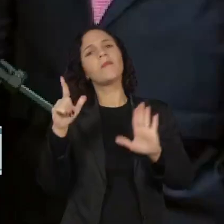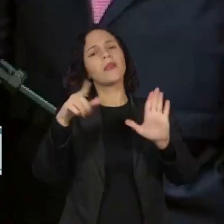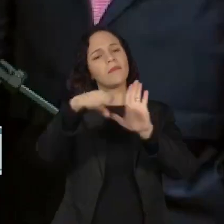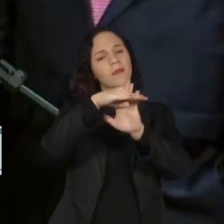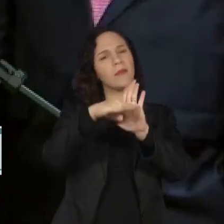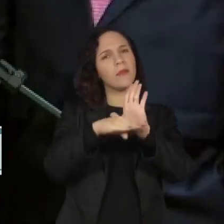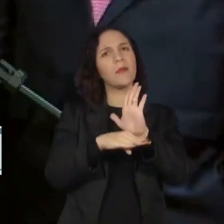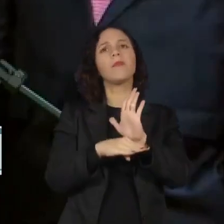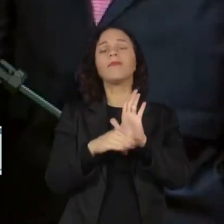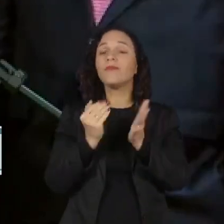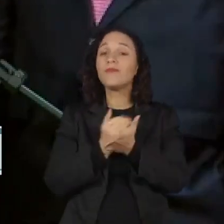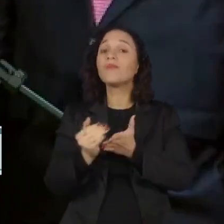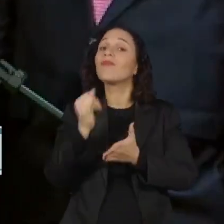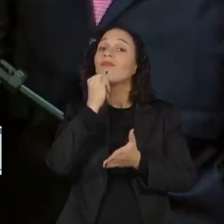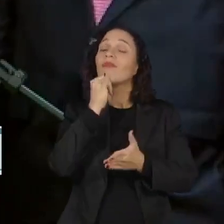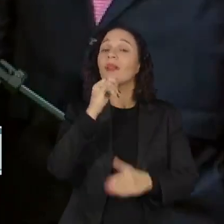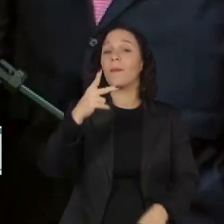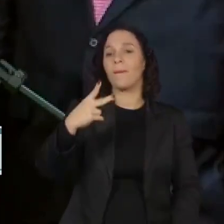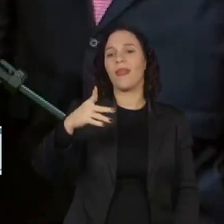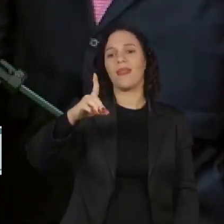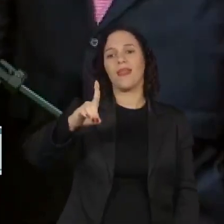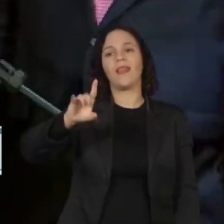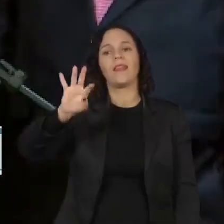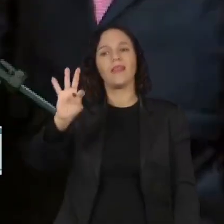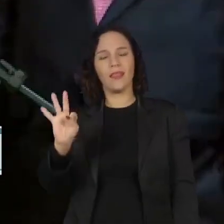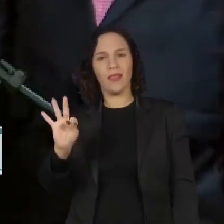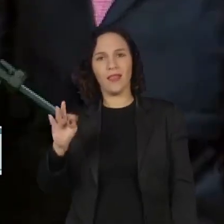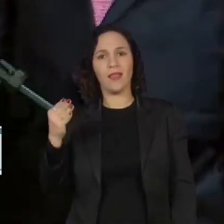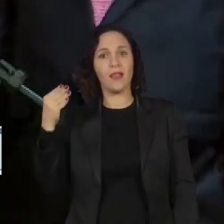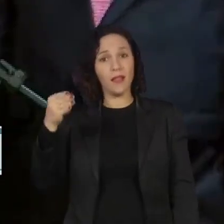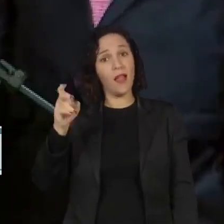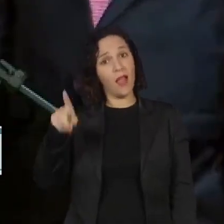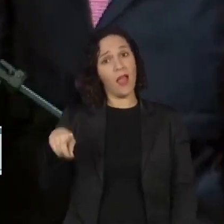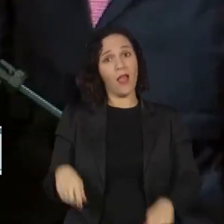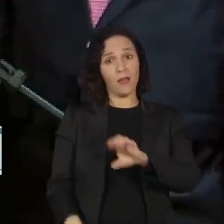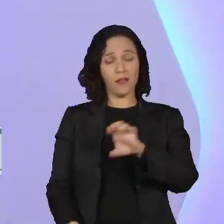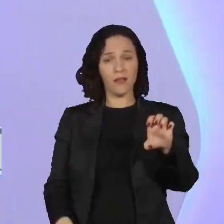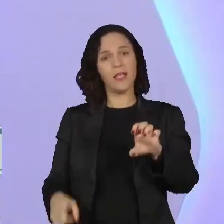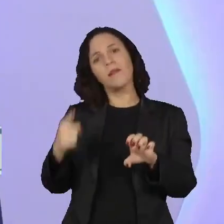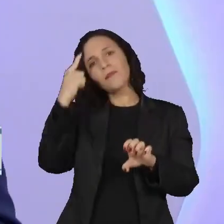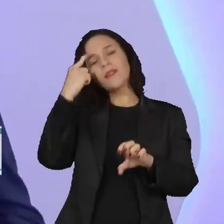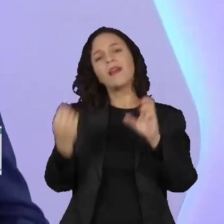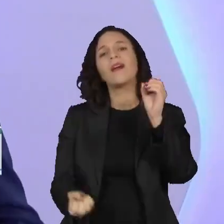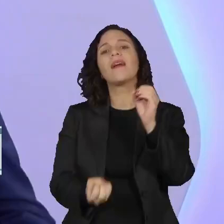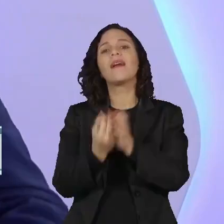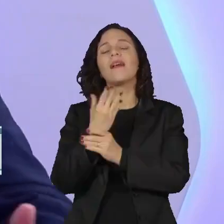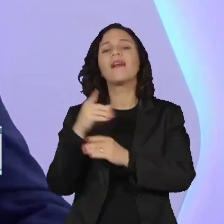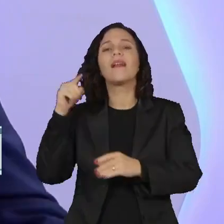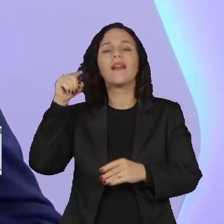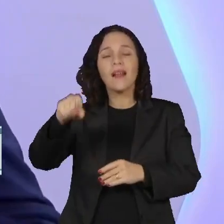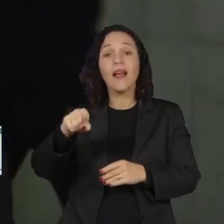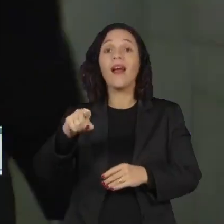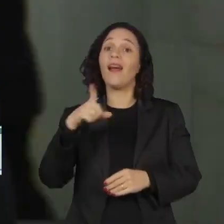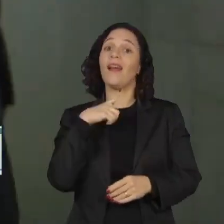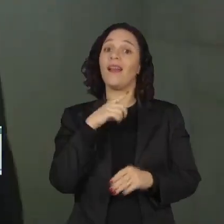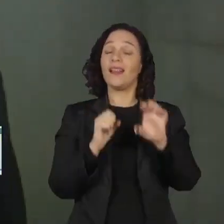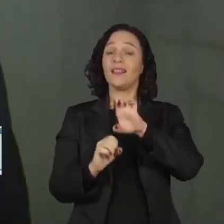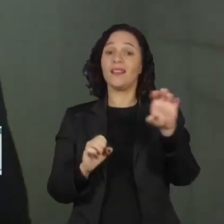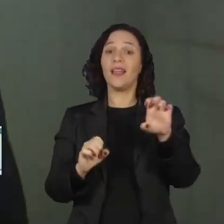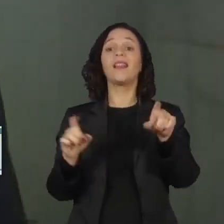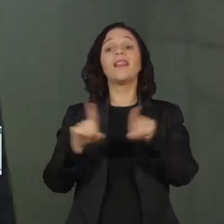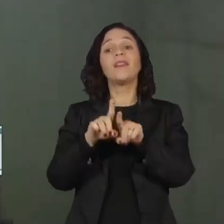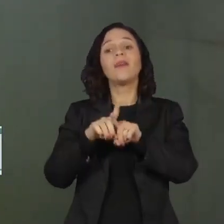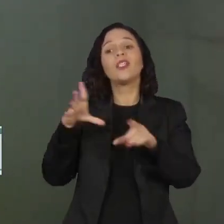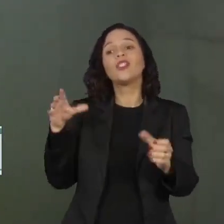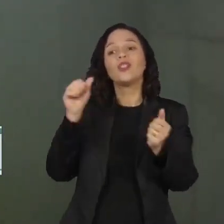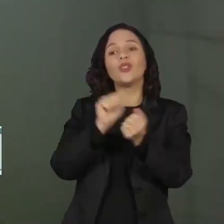É o caso do PDT, de esquerda, que avalia criar uma federação com o PSDB, de centro, e com o